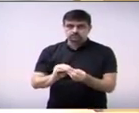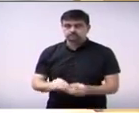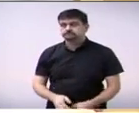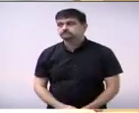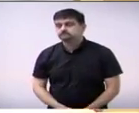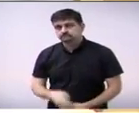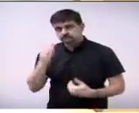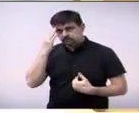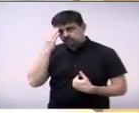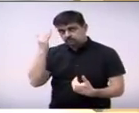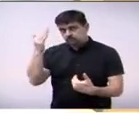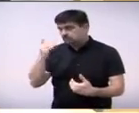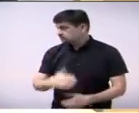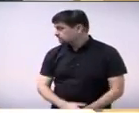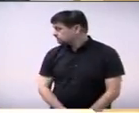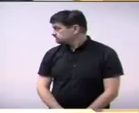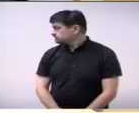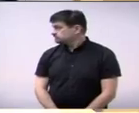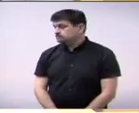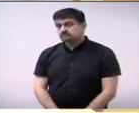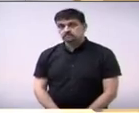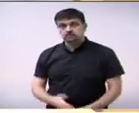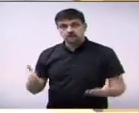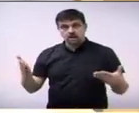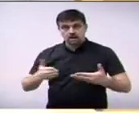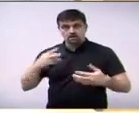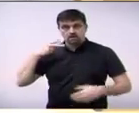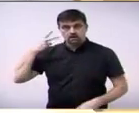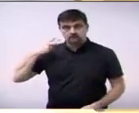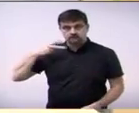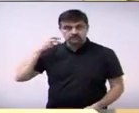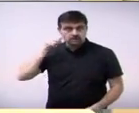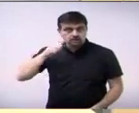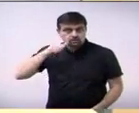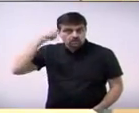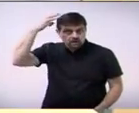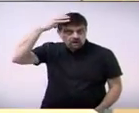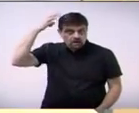eu nisso aí. Obrigado. Com a palavra, vereadora, Angela Duarte.